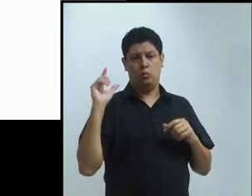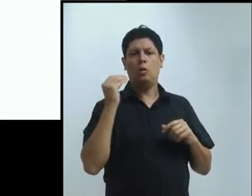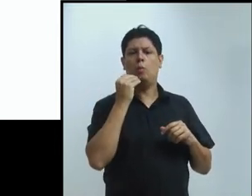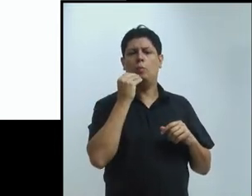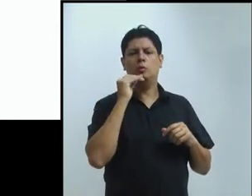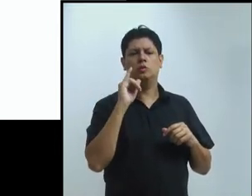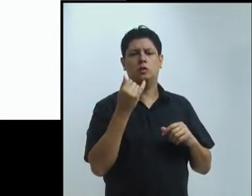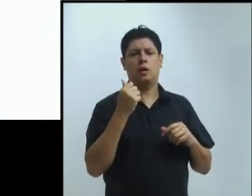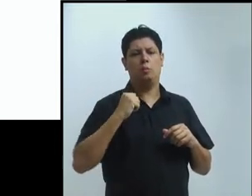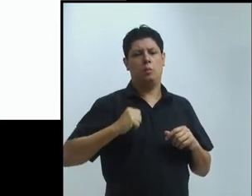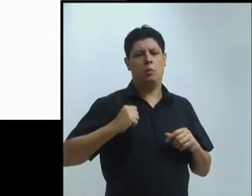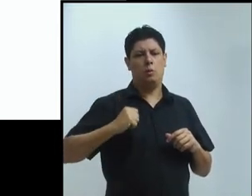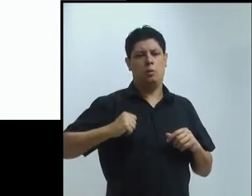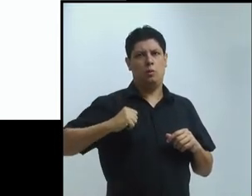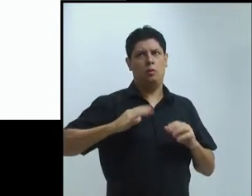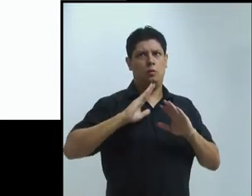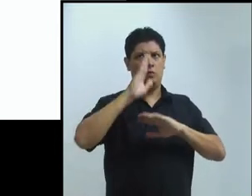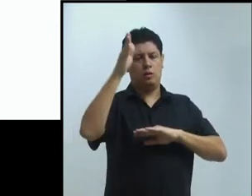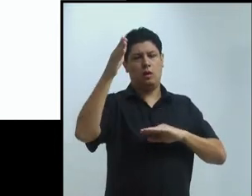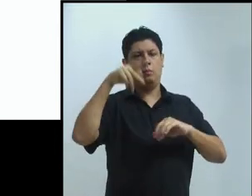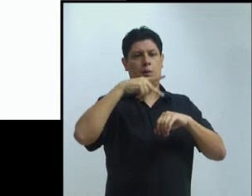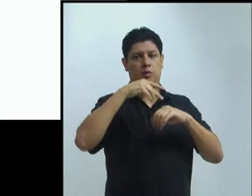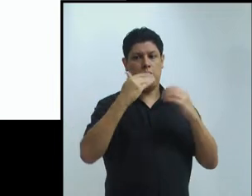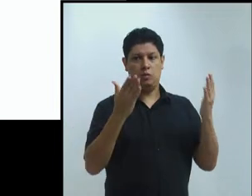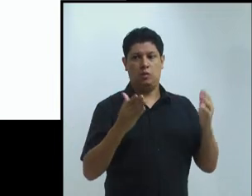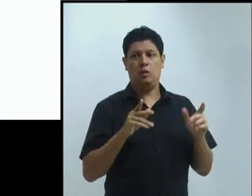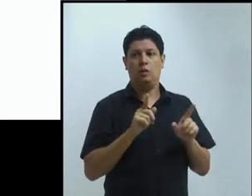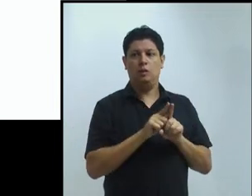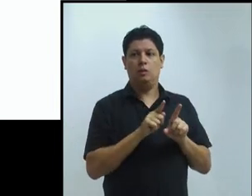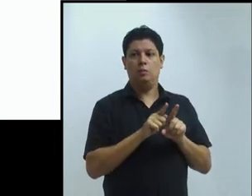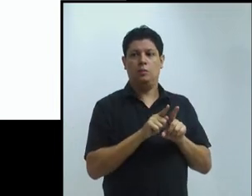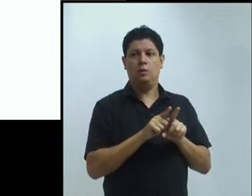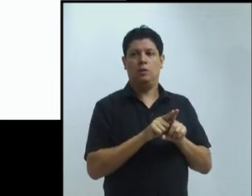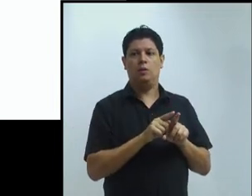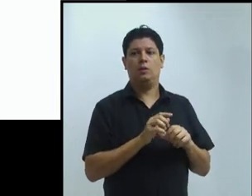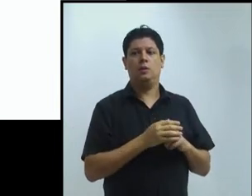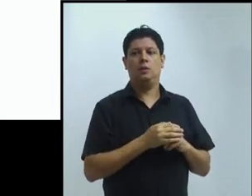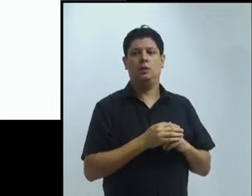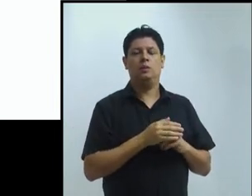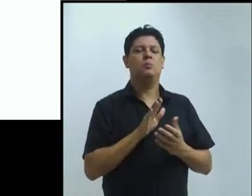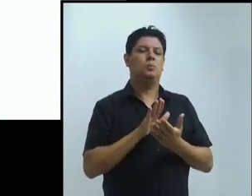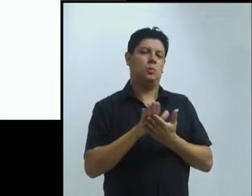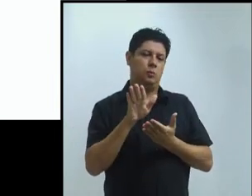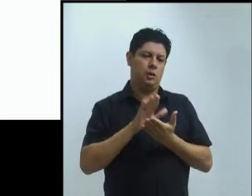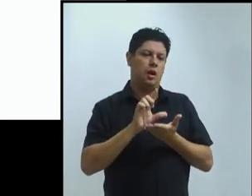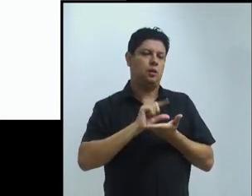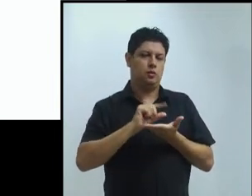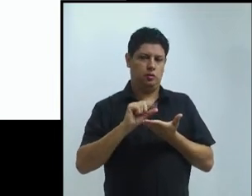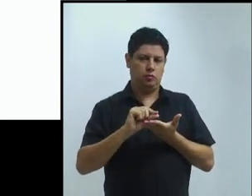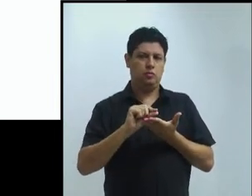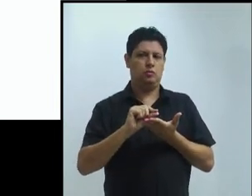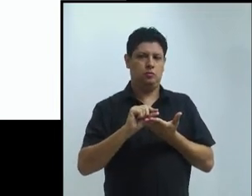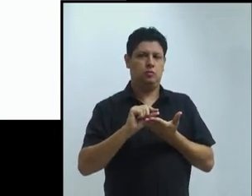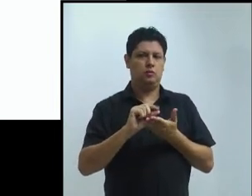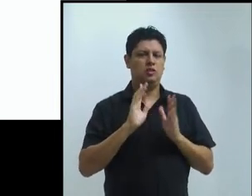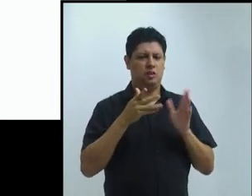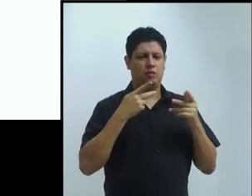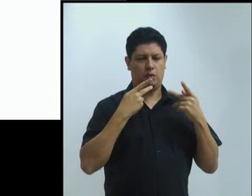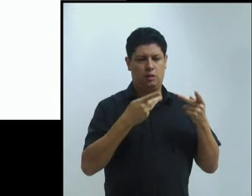nós e professores de outros países. Do PPGL, também temos ido para outros países.